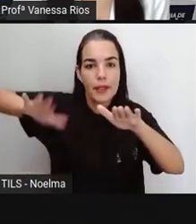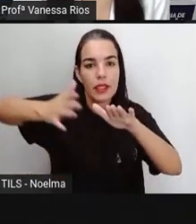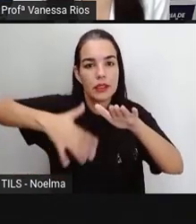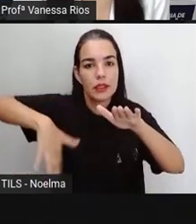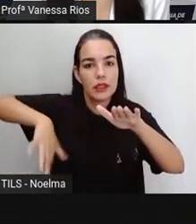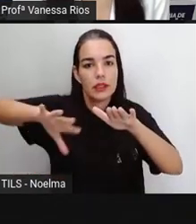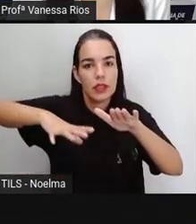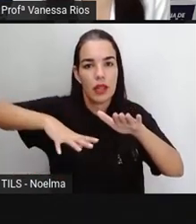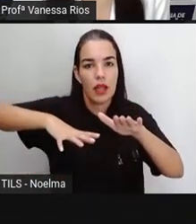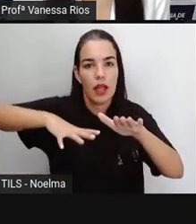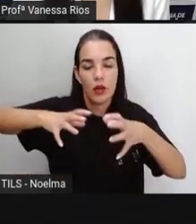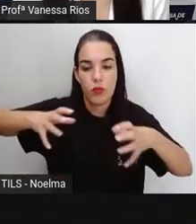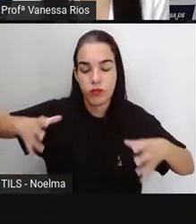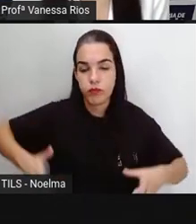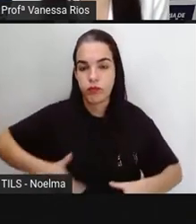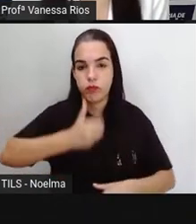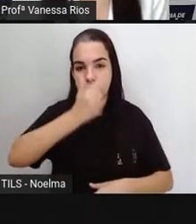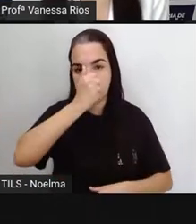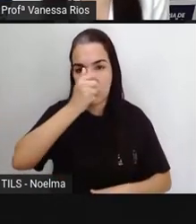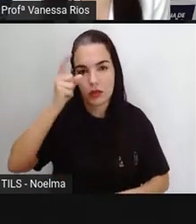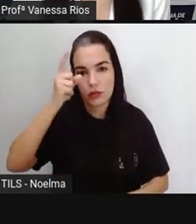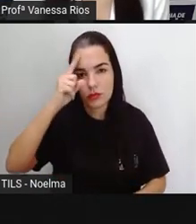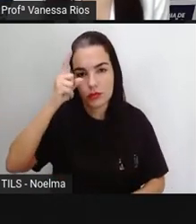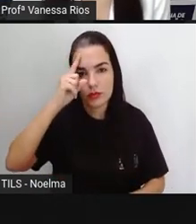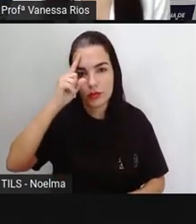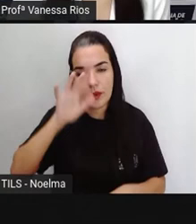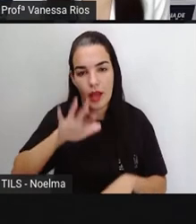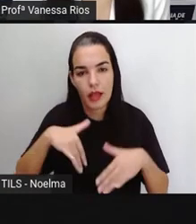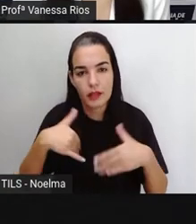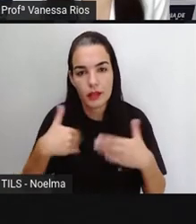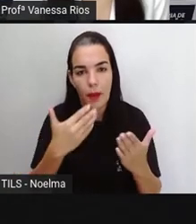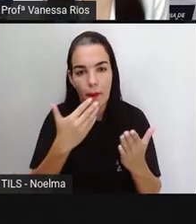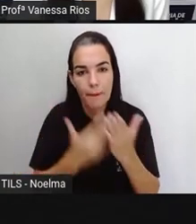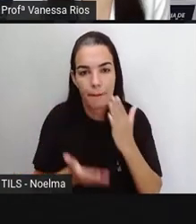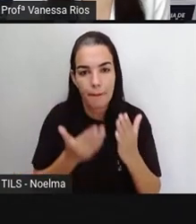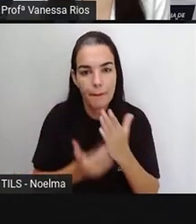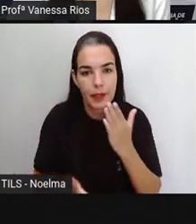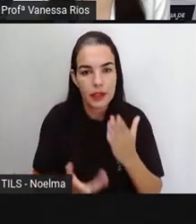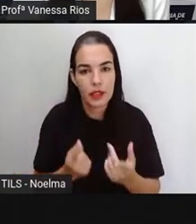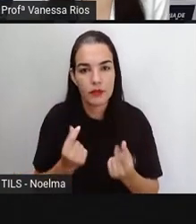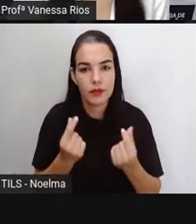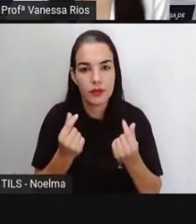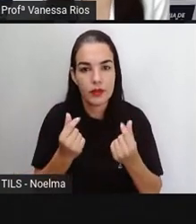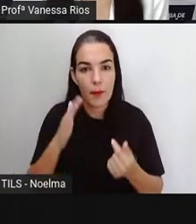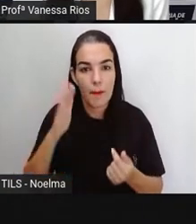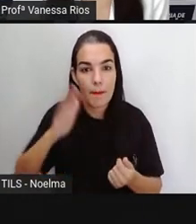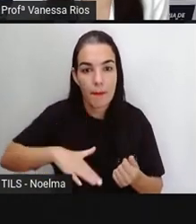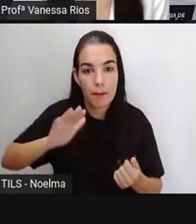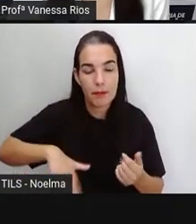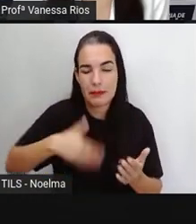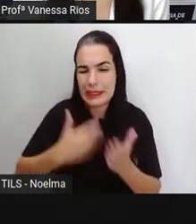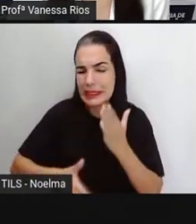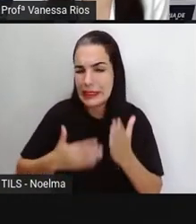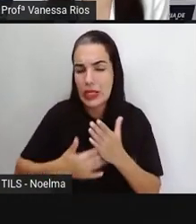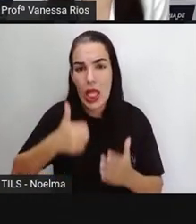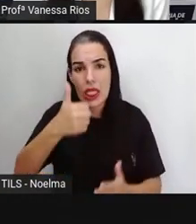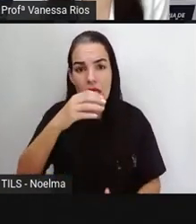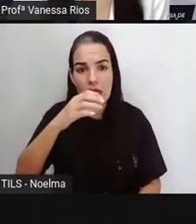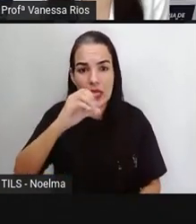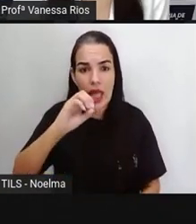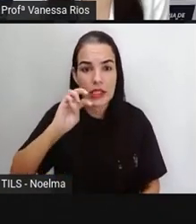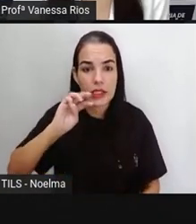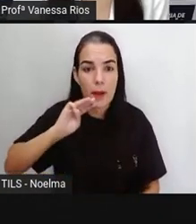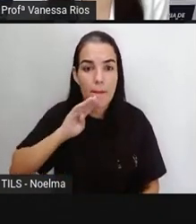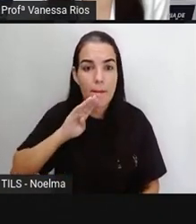a cada dia. A perda financeira no ano foi mais de 10 bilhões. É o que aponta o estudo do Instituto